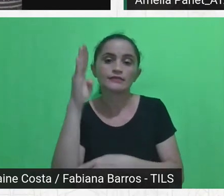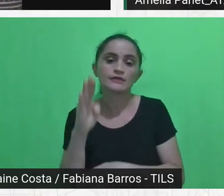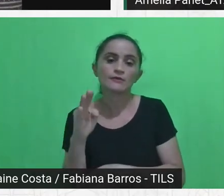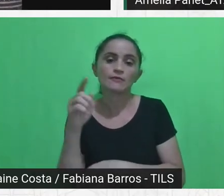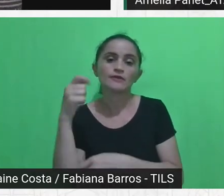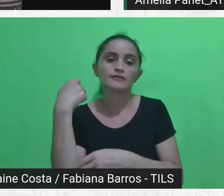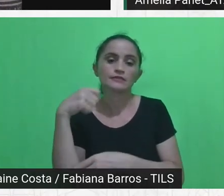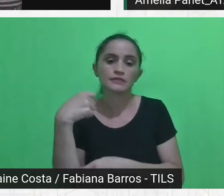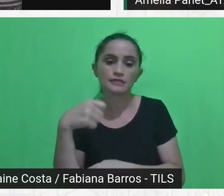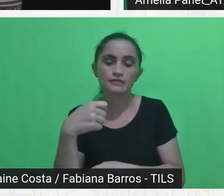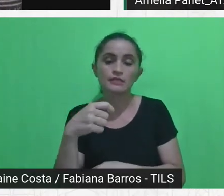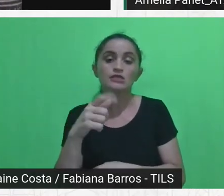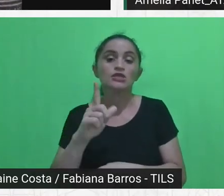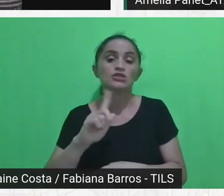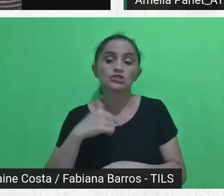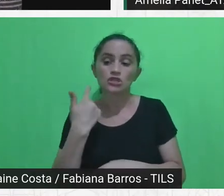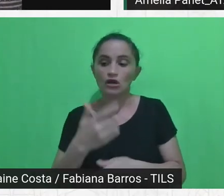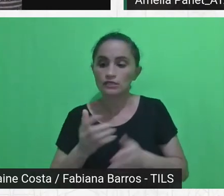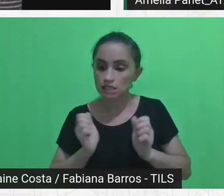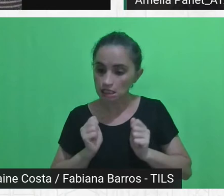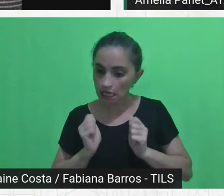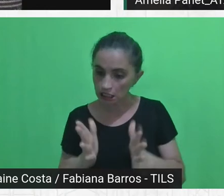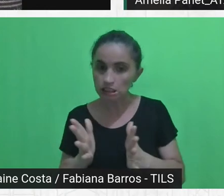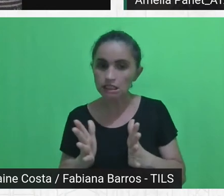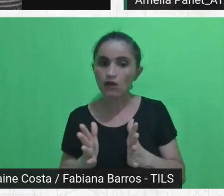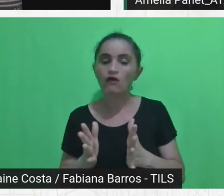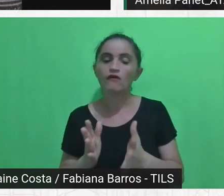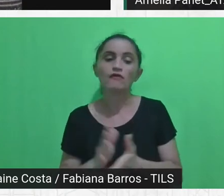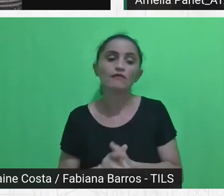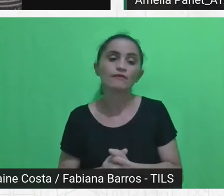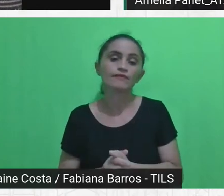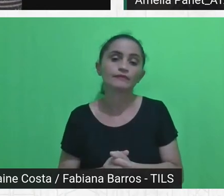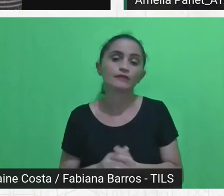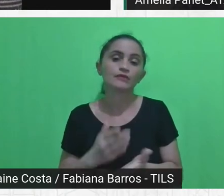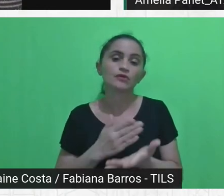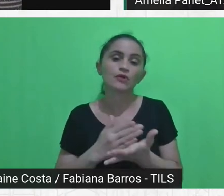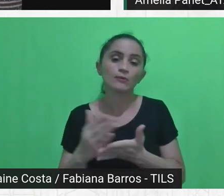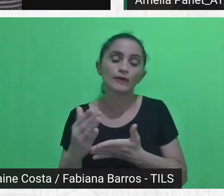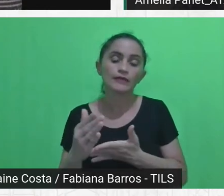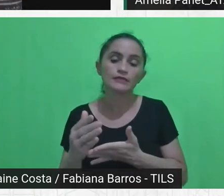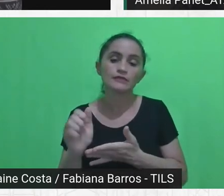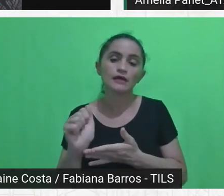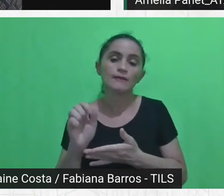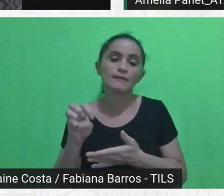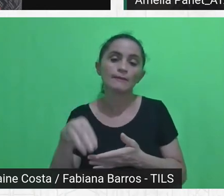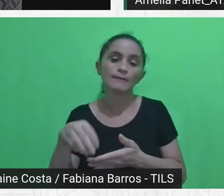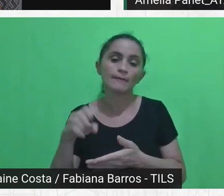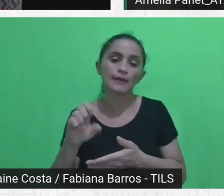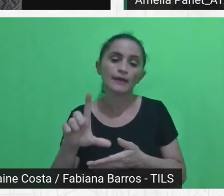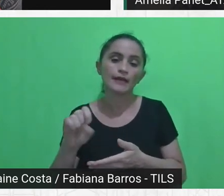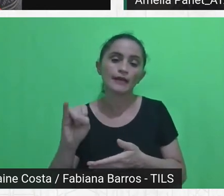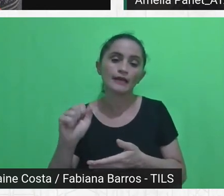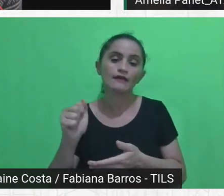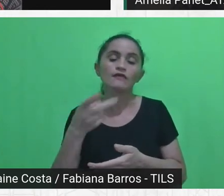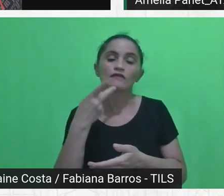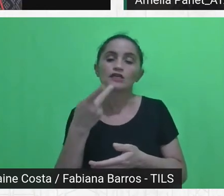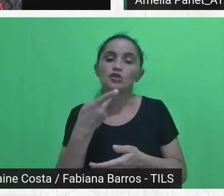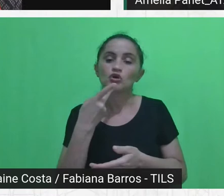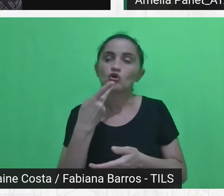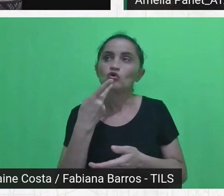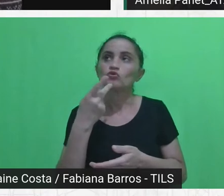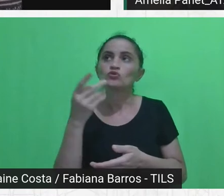ação, né, e logo no começo a Amélia falou sobre os saberes populares, né, então eu estava pensando,